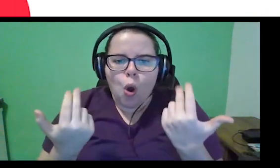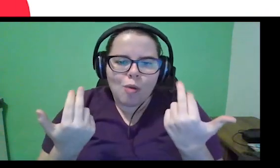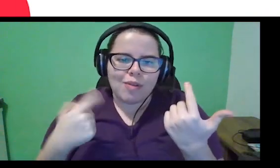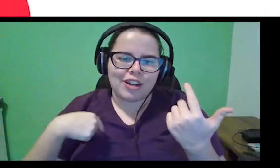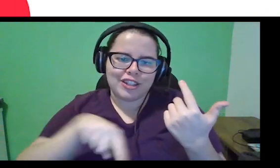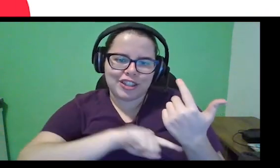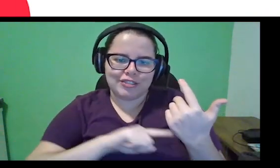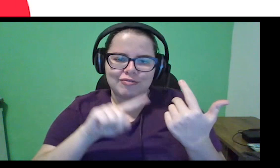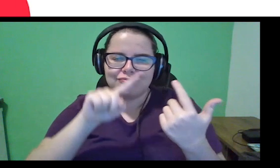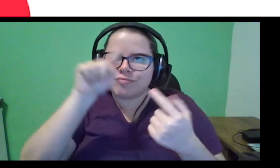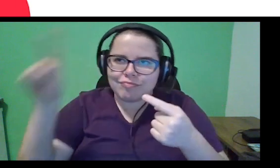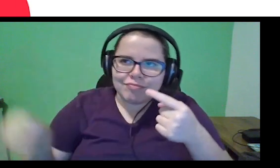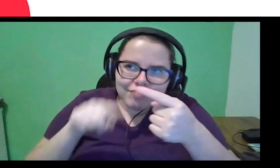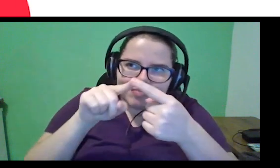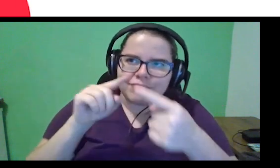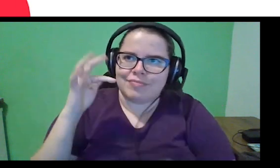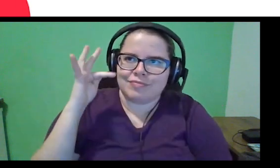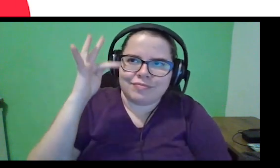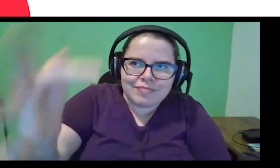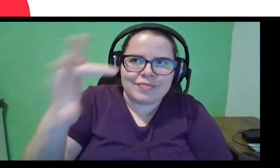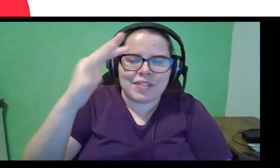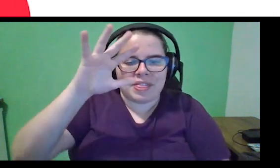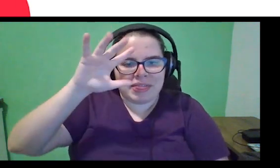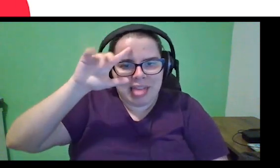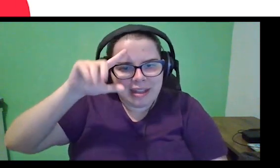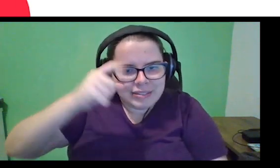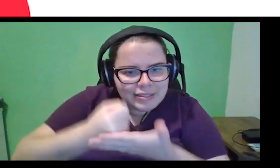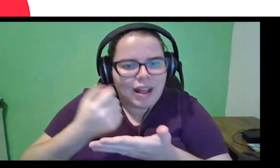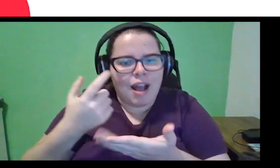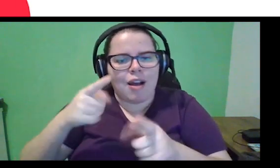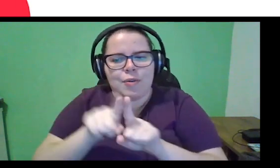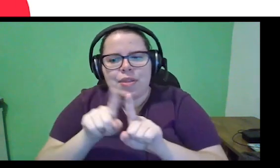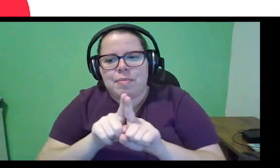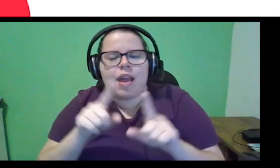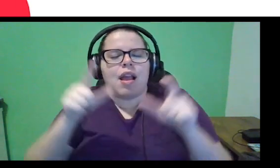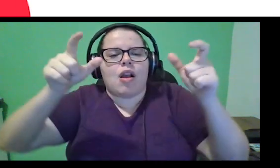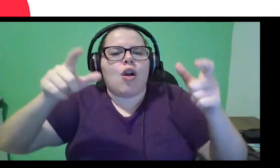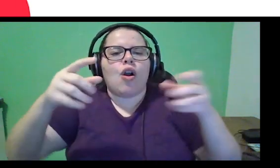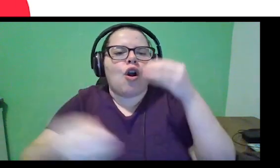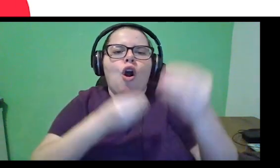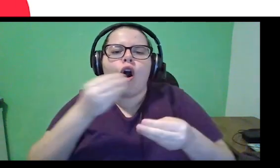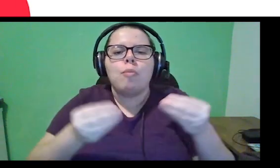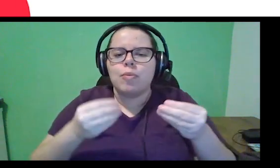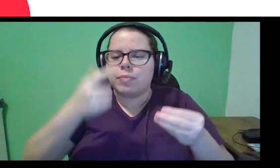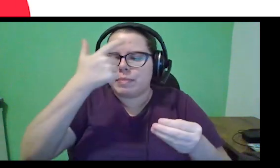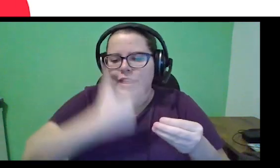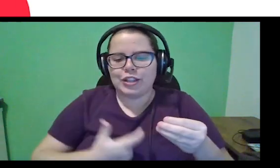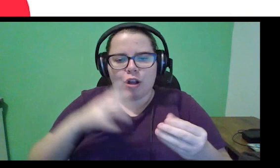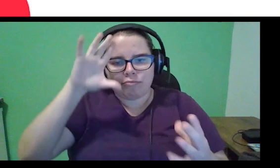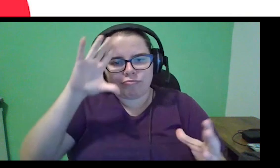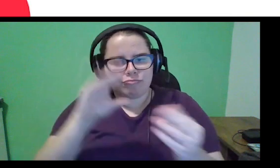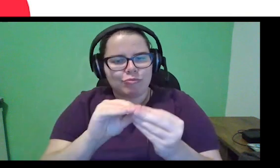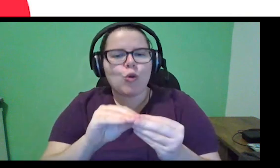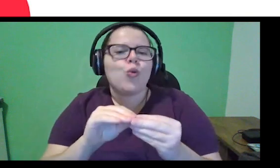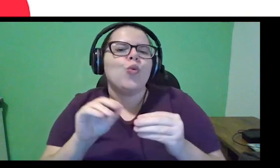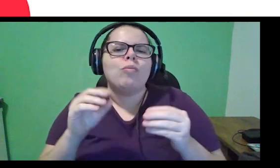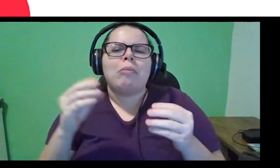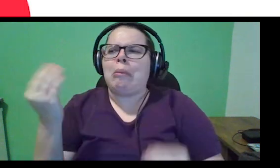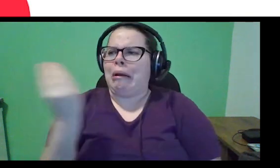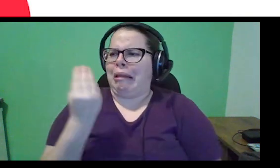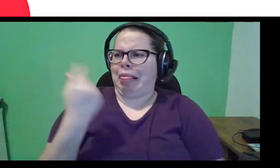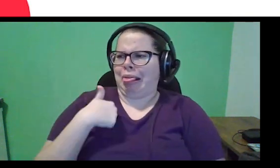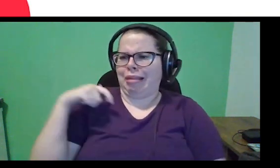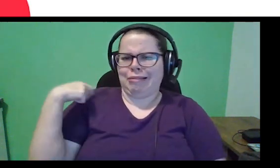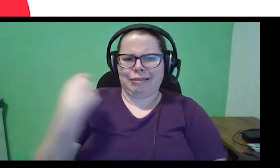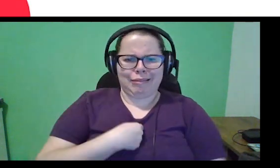nos nortear, nortear nossas decisões, né? E onde cada pessoa vai entender o que ela está fazendo,